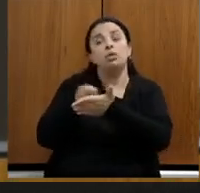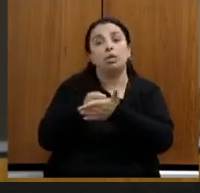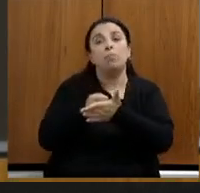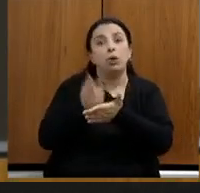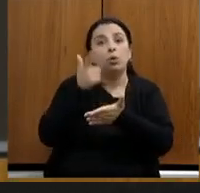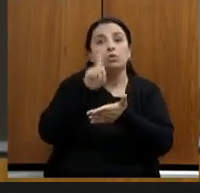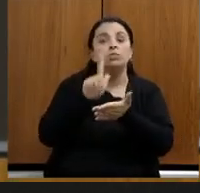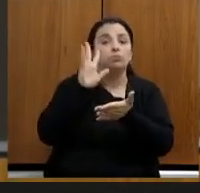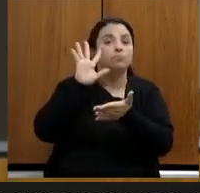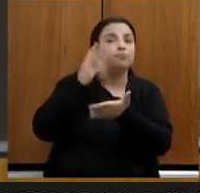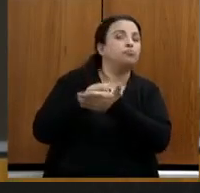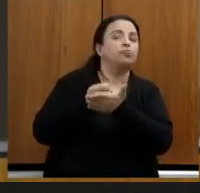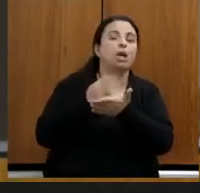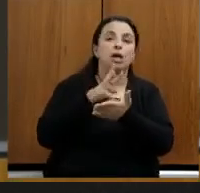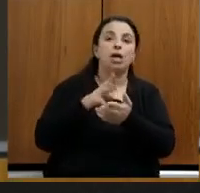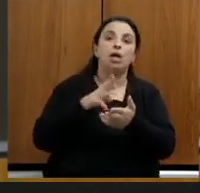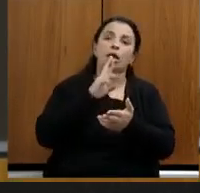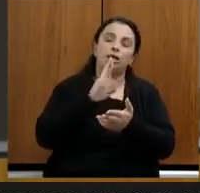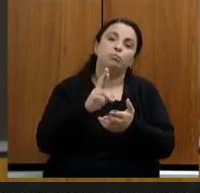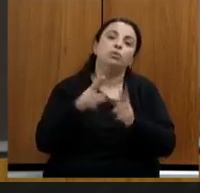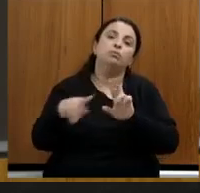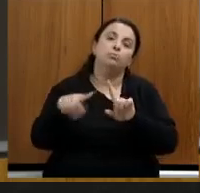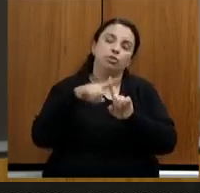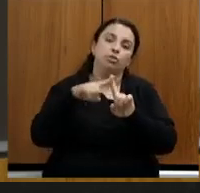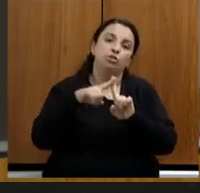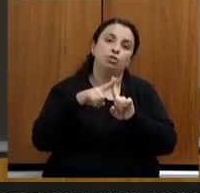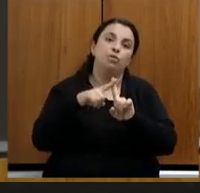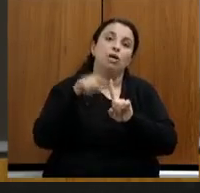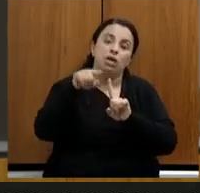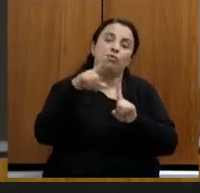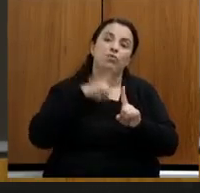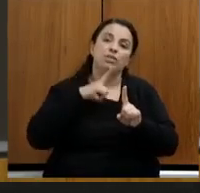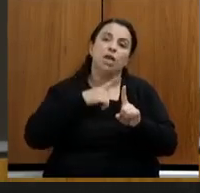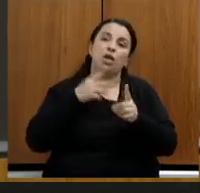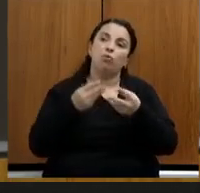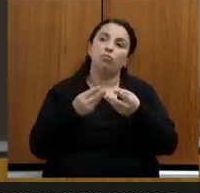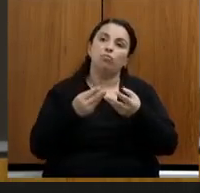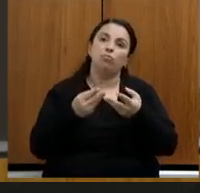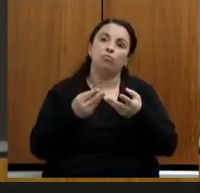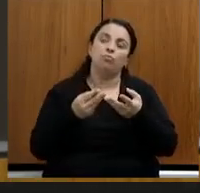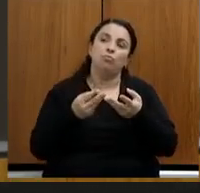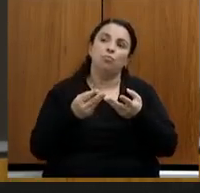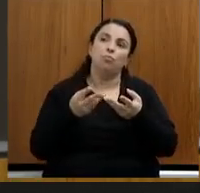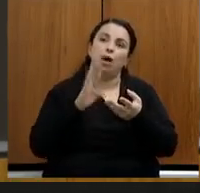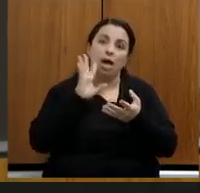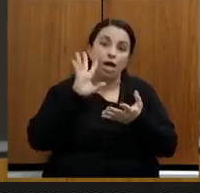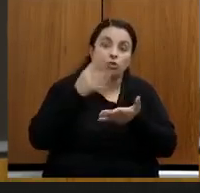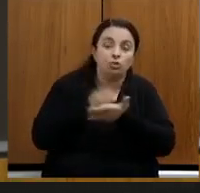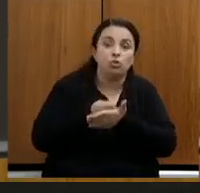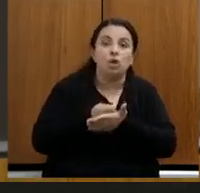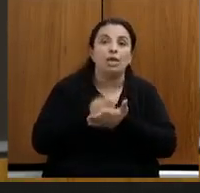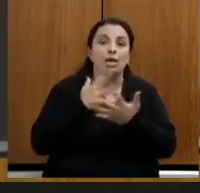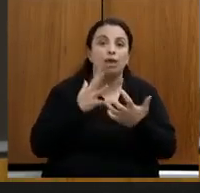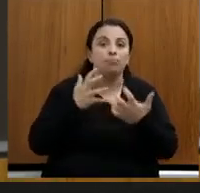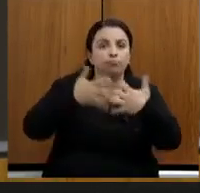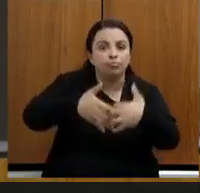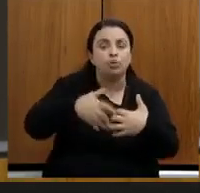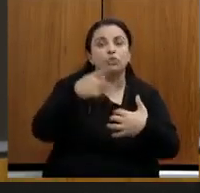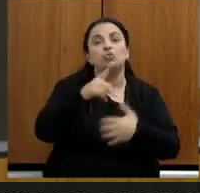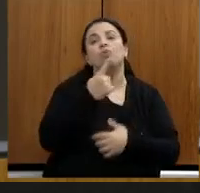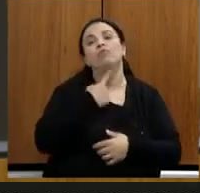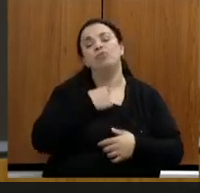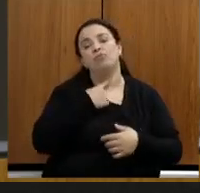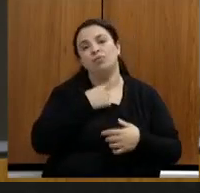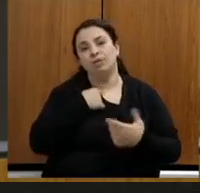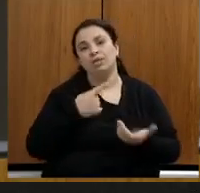vocês saiam com um encaminhamento que seja de acordo com as necessidades imediatas de vocês a greve